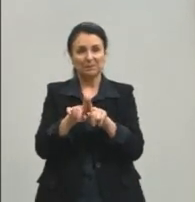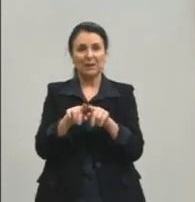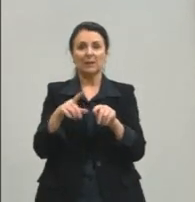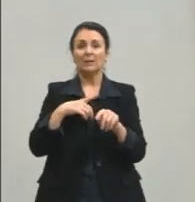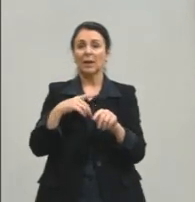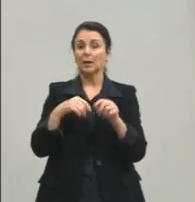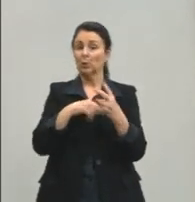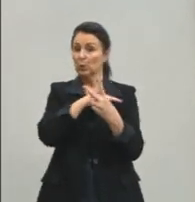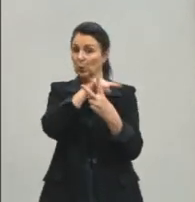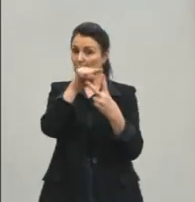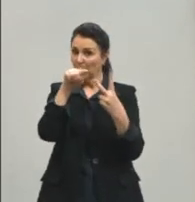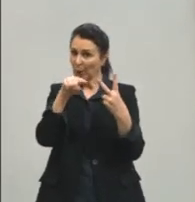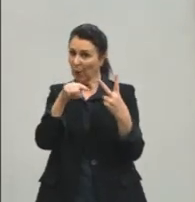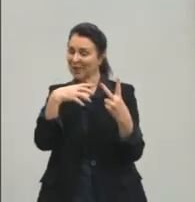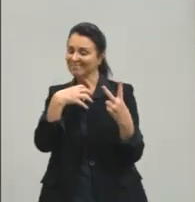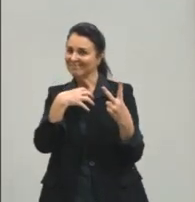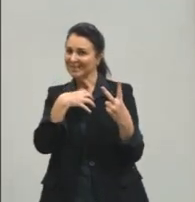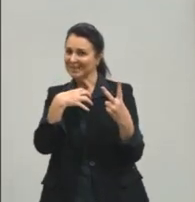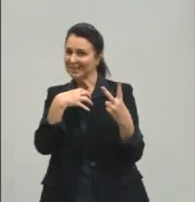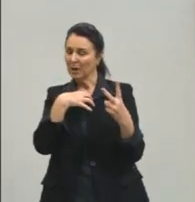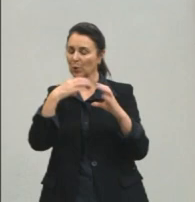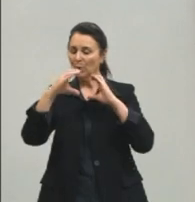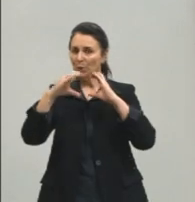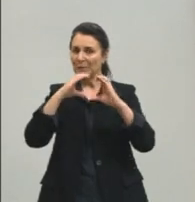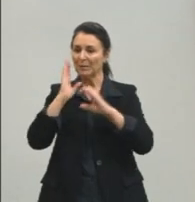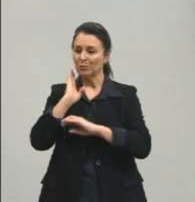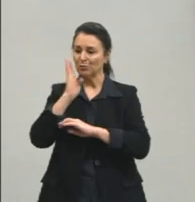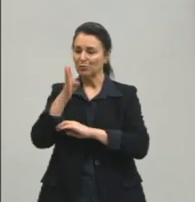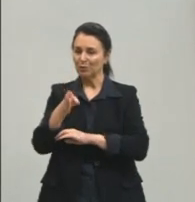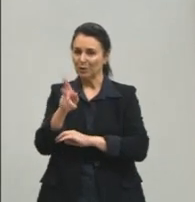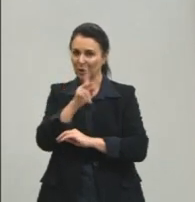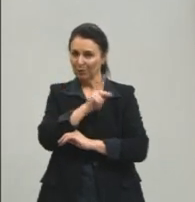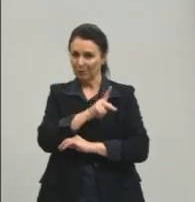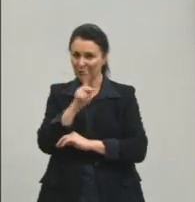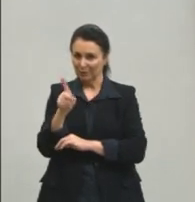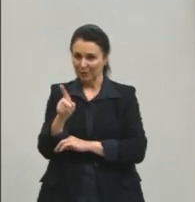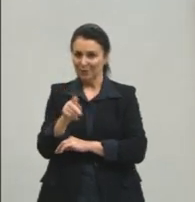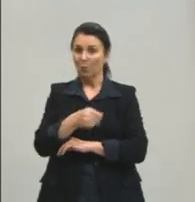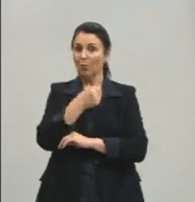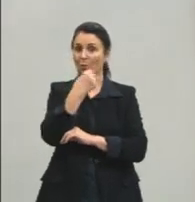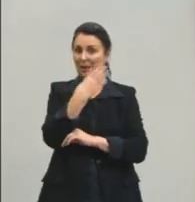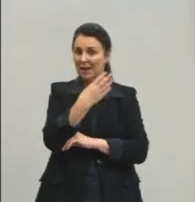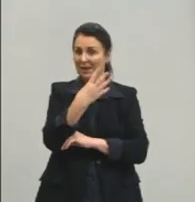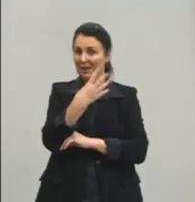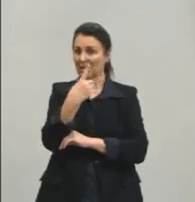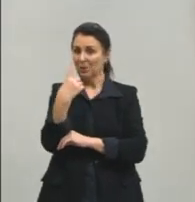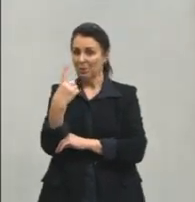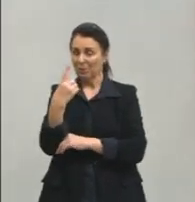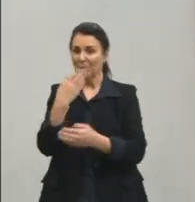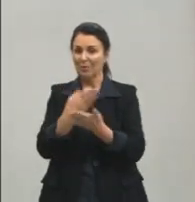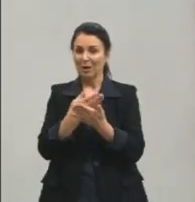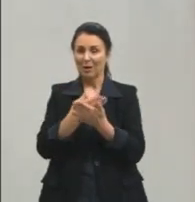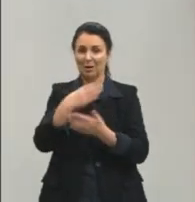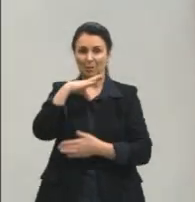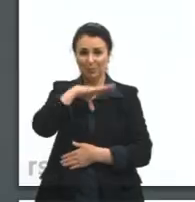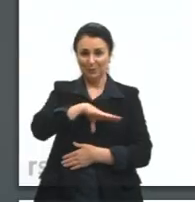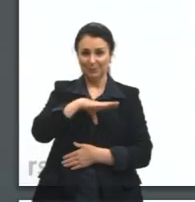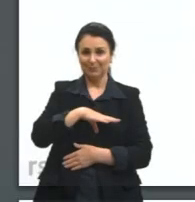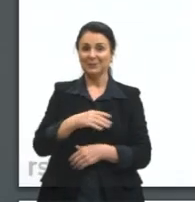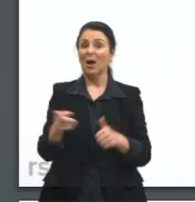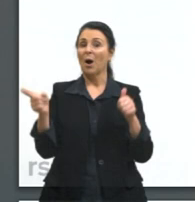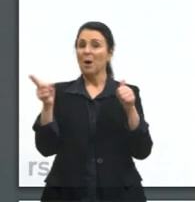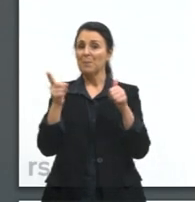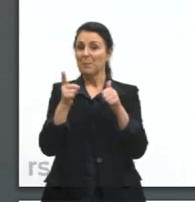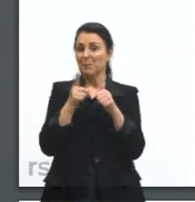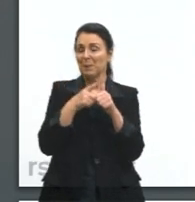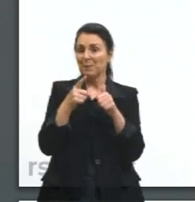aí duas vias de comunicação, espero que a gente possa conversar bastante durante essas 41 aulas. Vamos lá então para o nosso primeiro